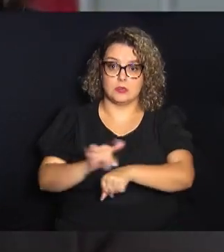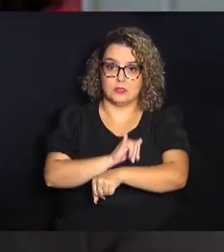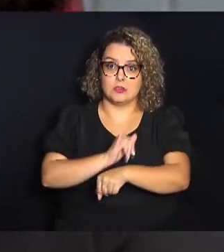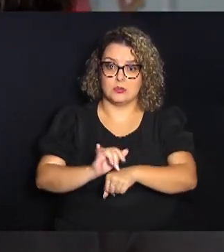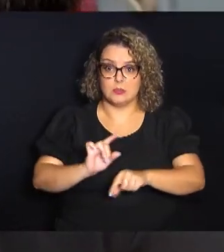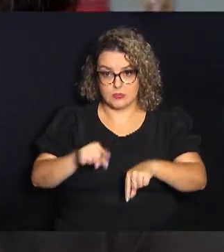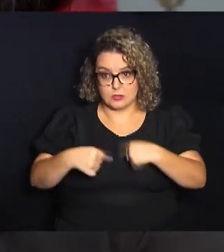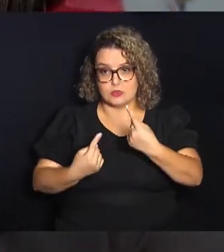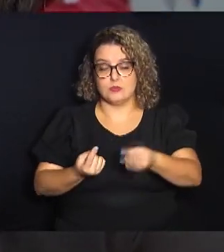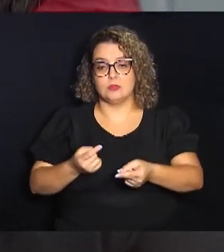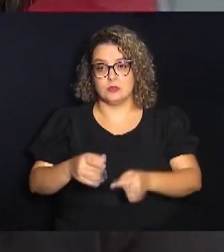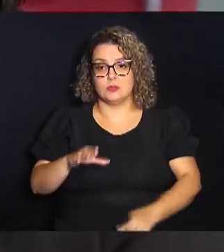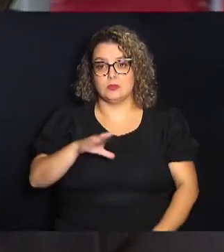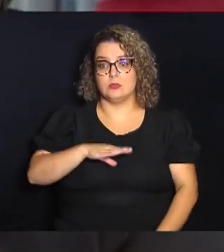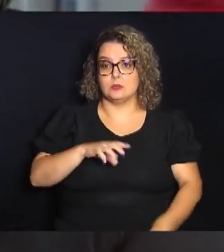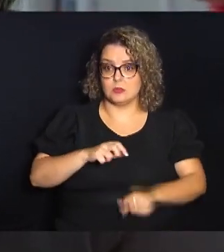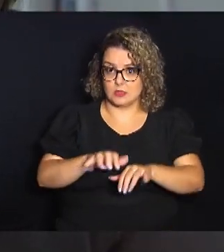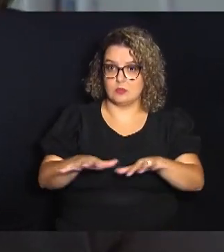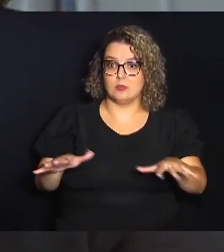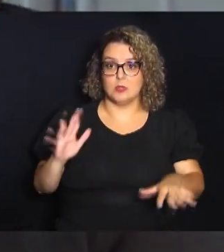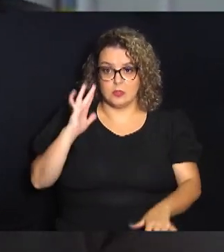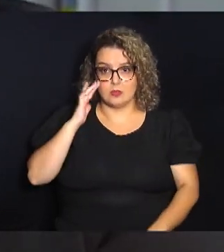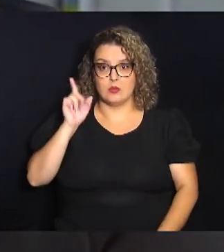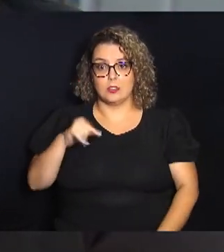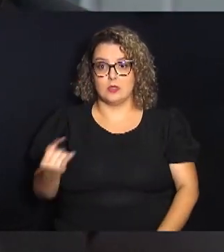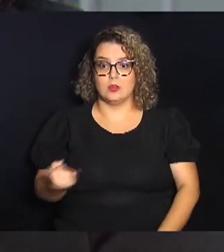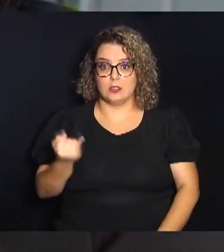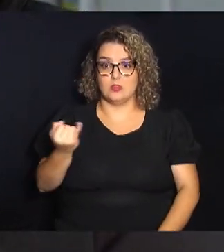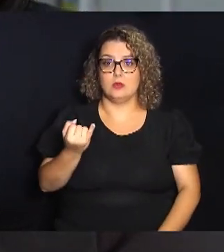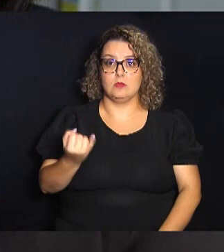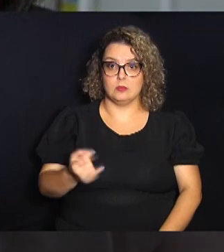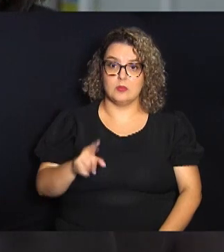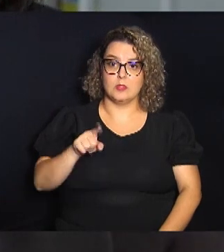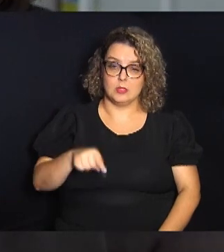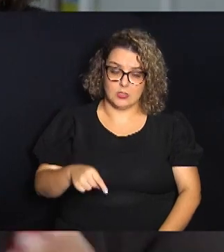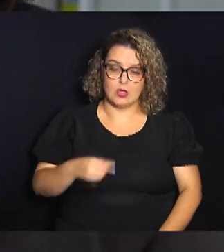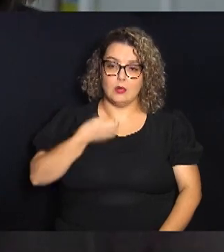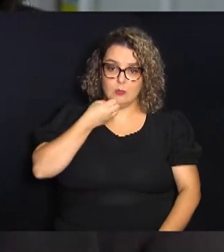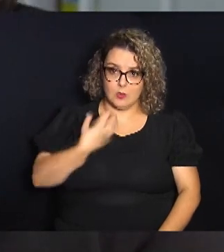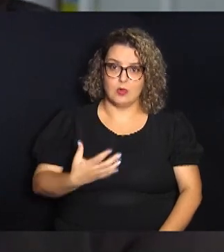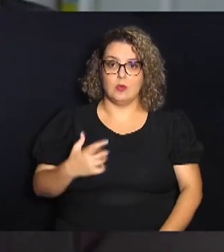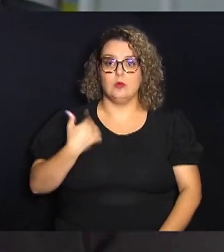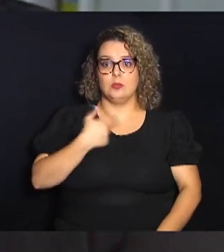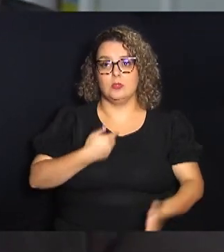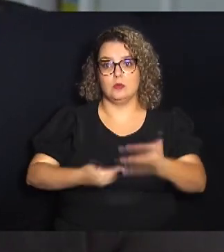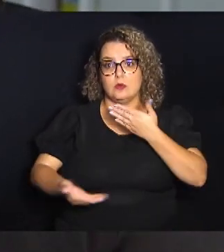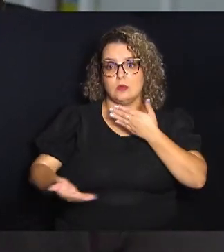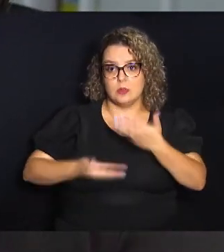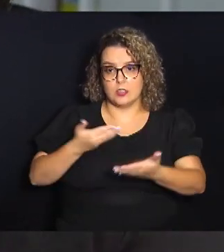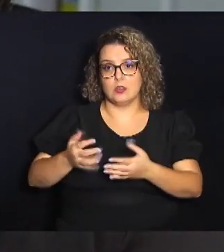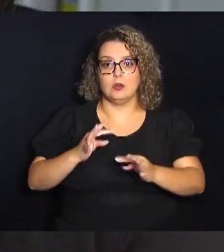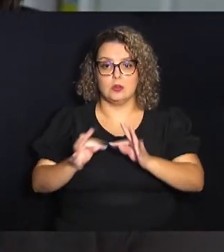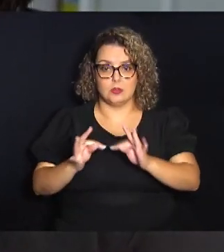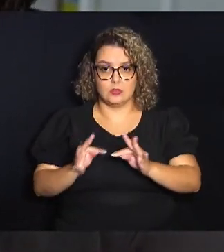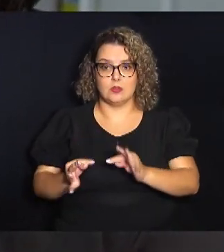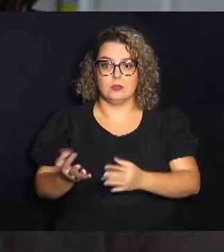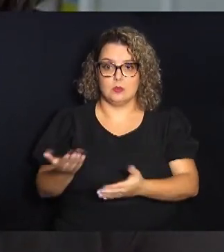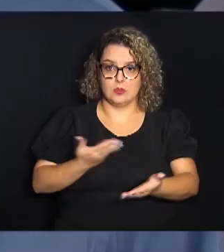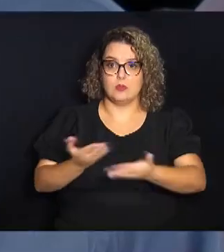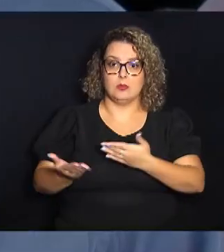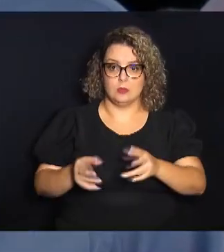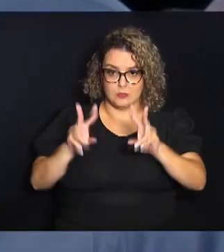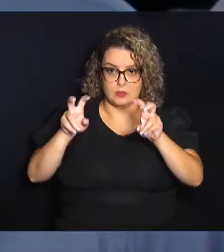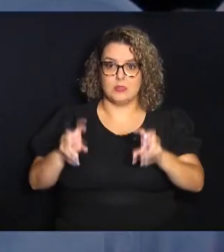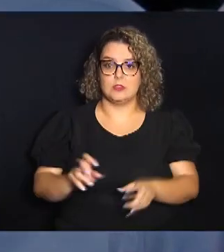restante dos municípios. Eu acho que é muito importante e vale a pena a gente conversar, os técnicos conversarem entre si sobre esses